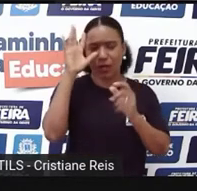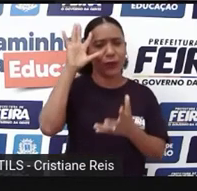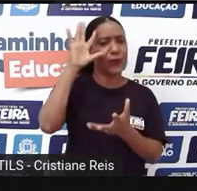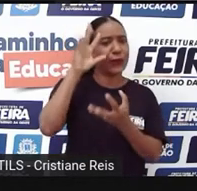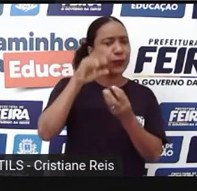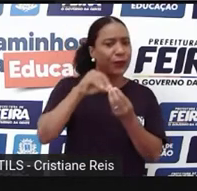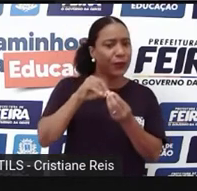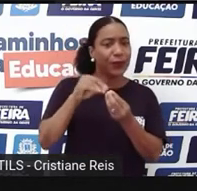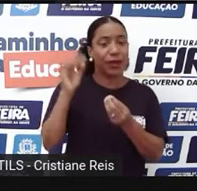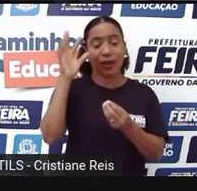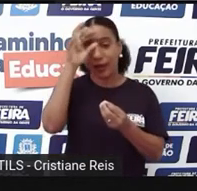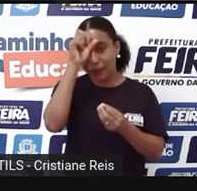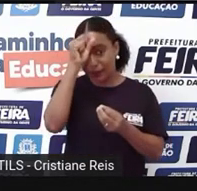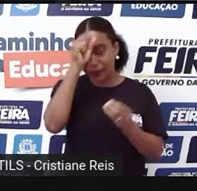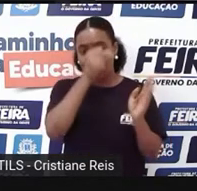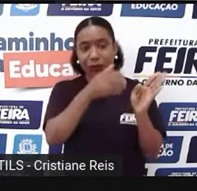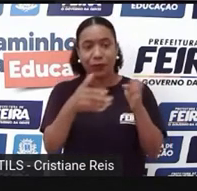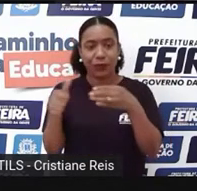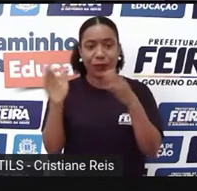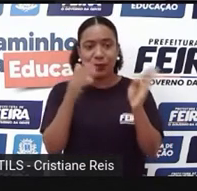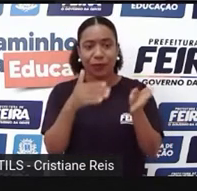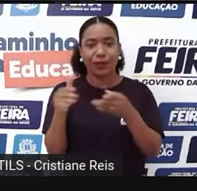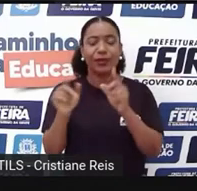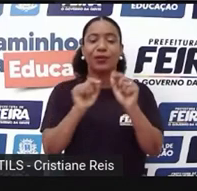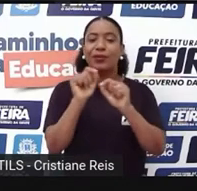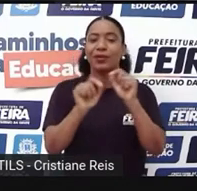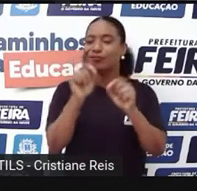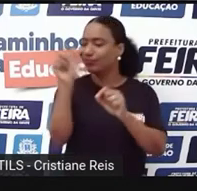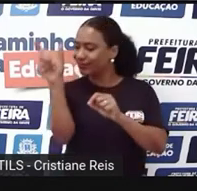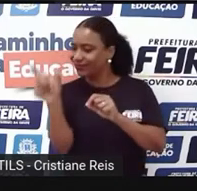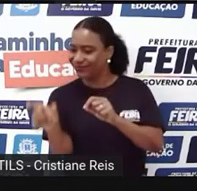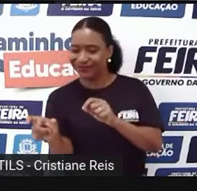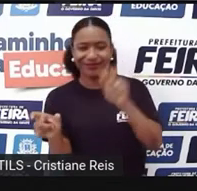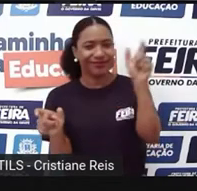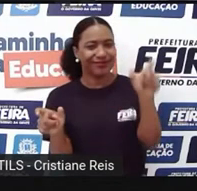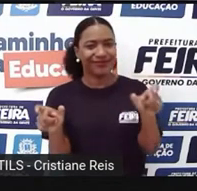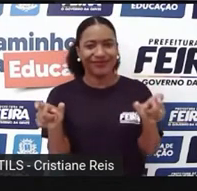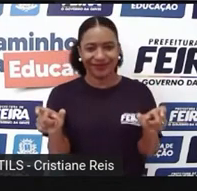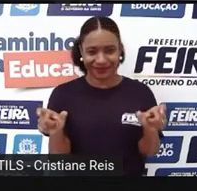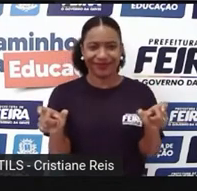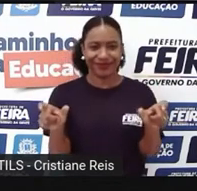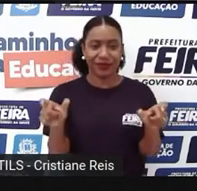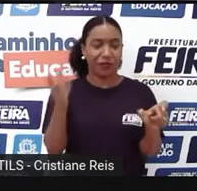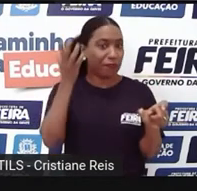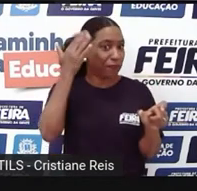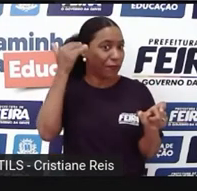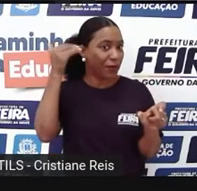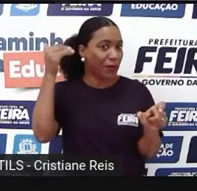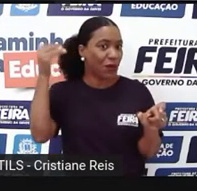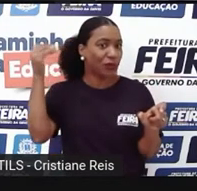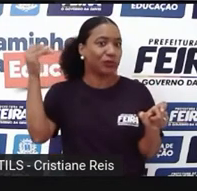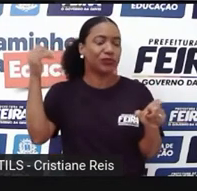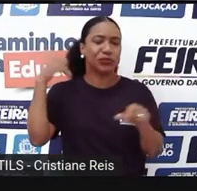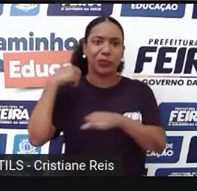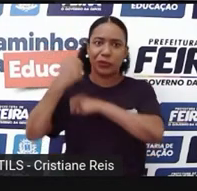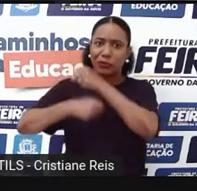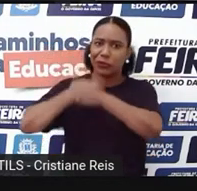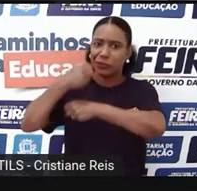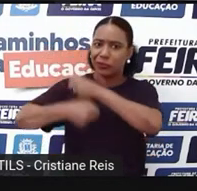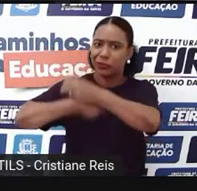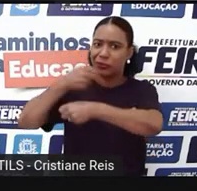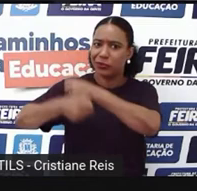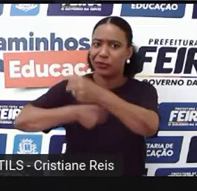aprendeu sobre a vida desses personagens que são famosos ao longo dos